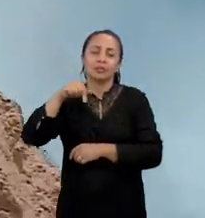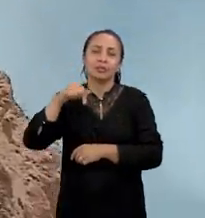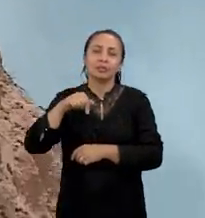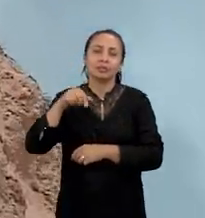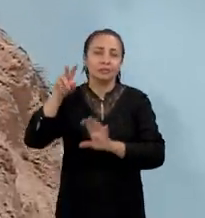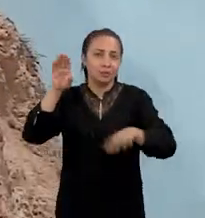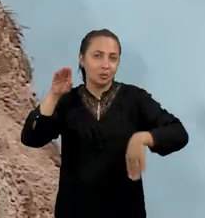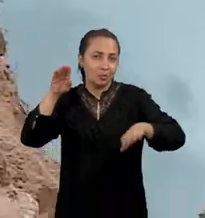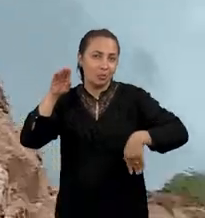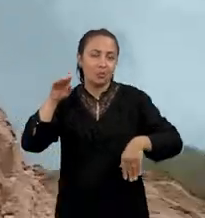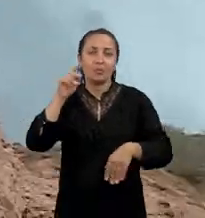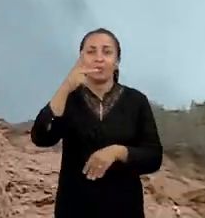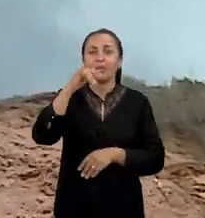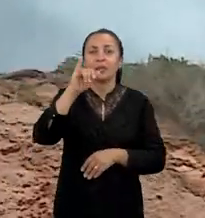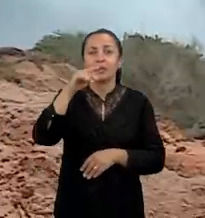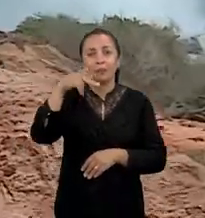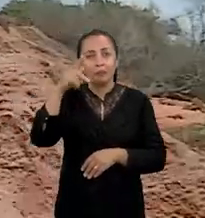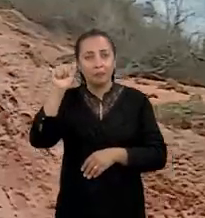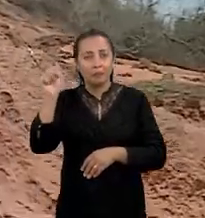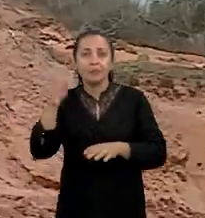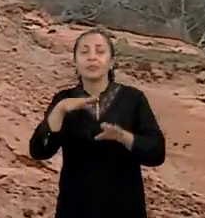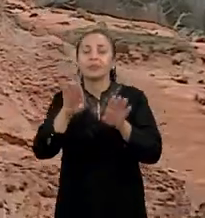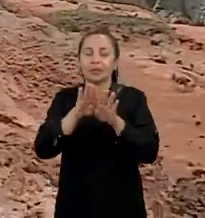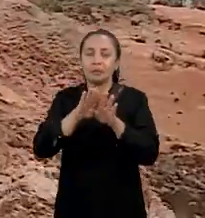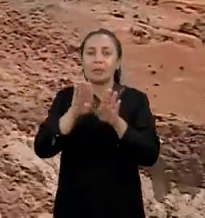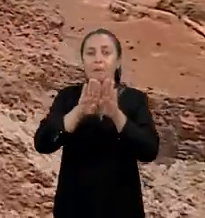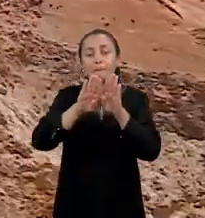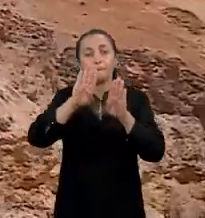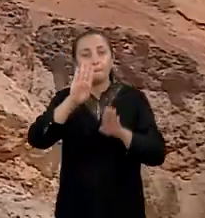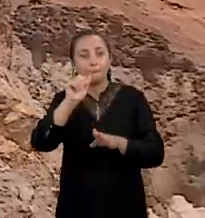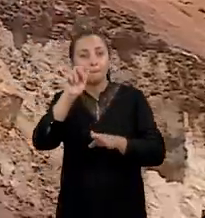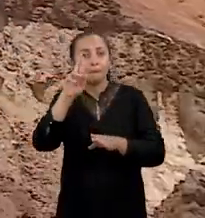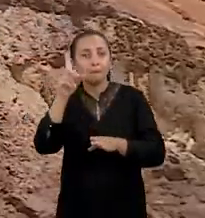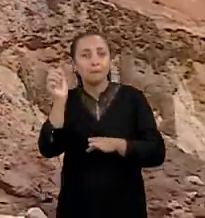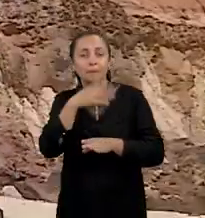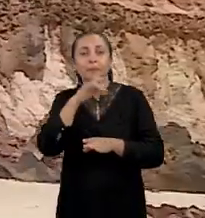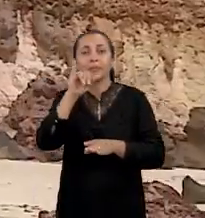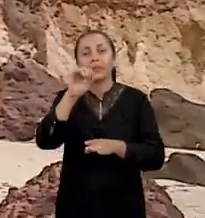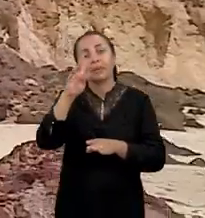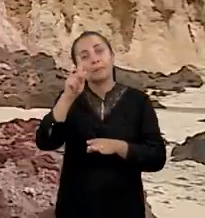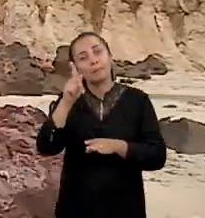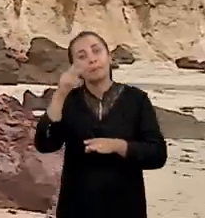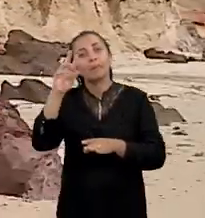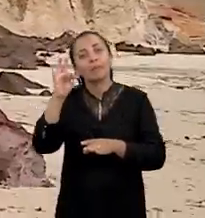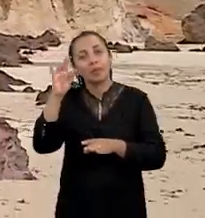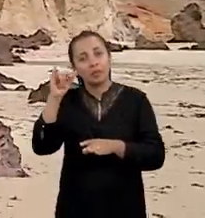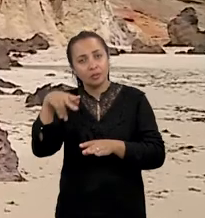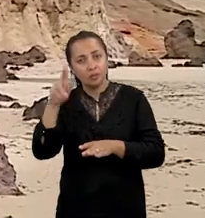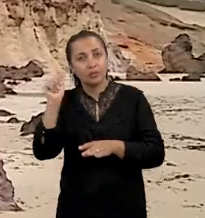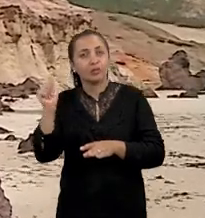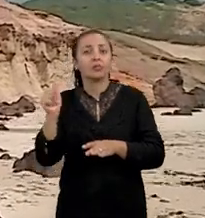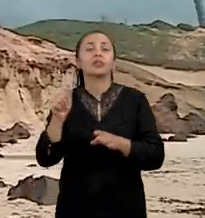especificamente aqui na Praia de Pipa e em Barra de Tabatinga, e apontasse ações que